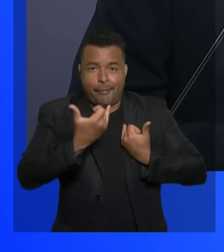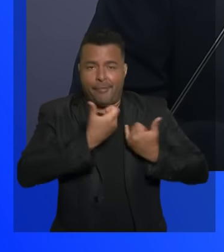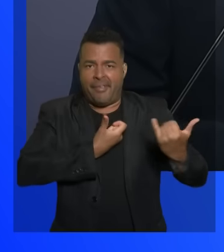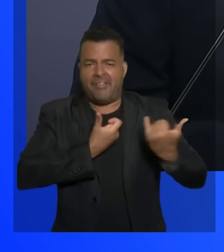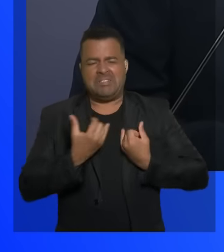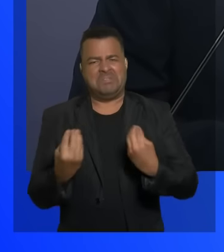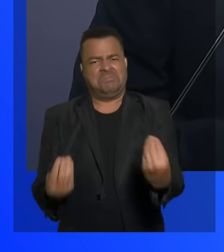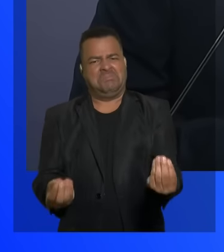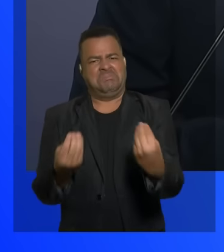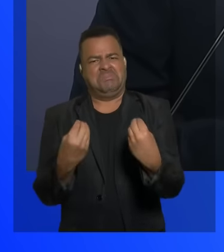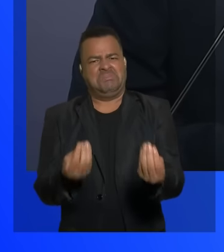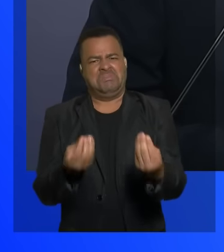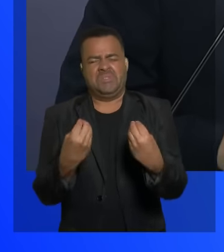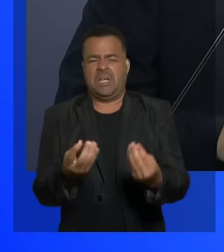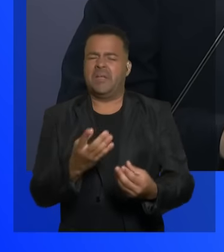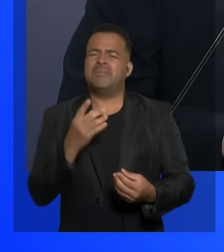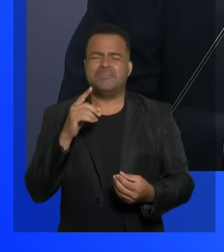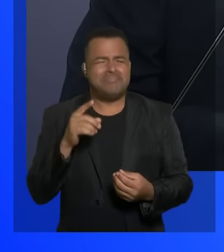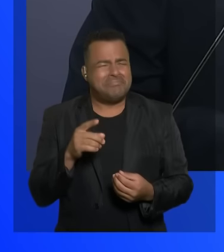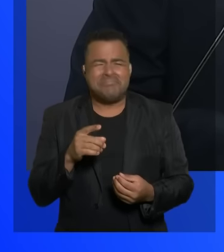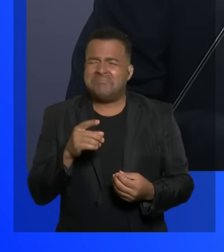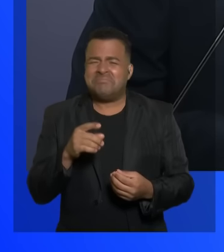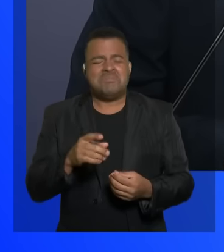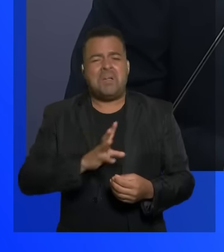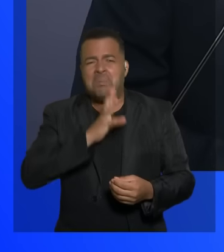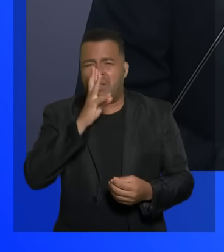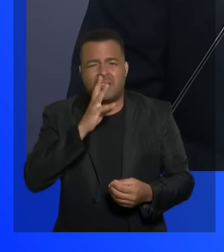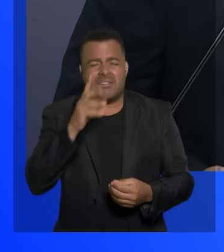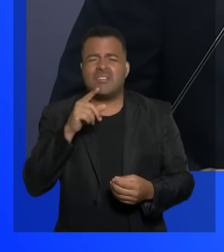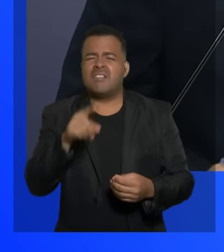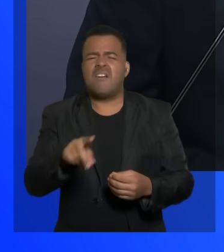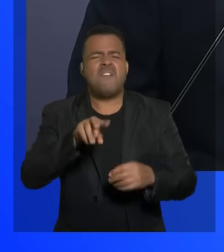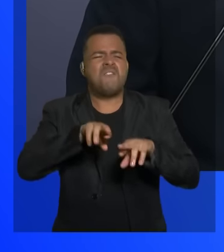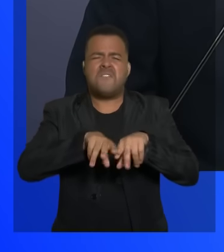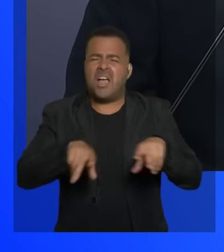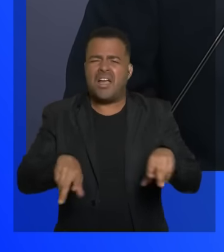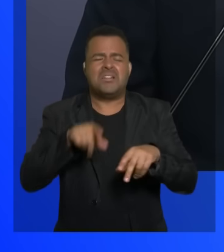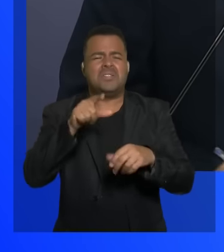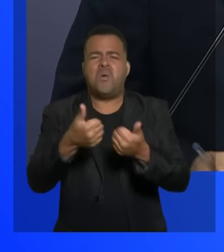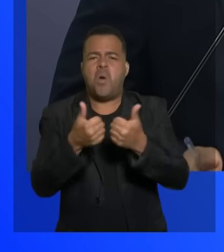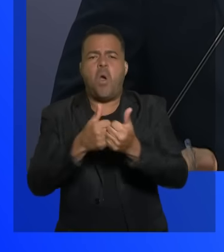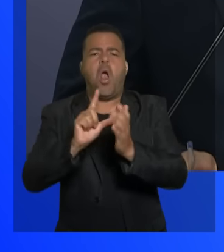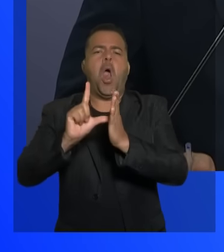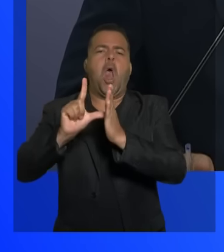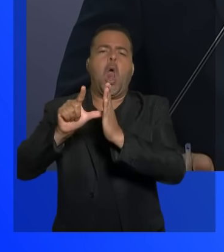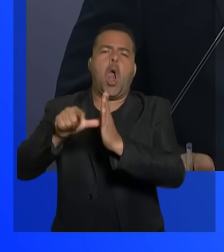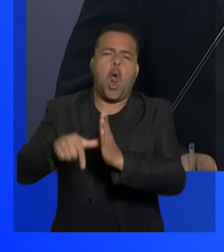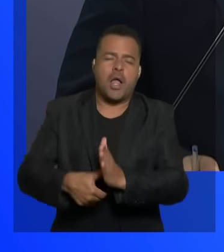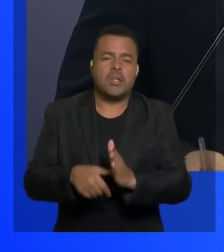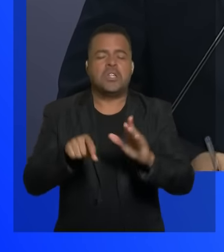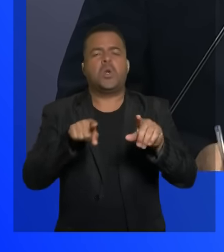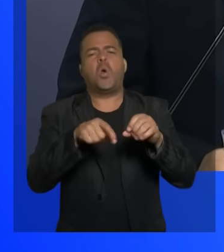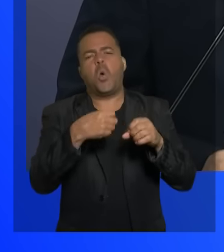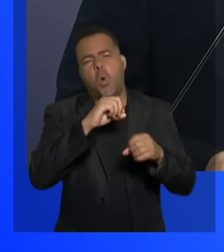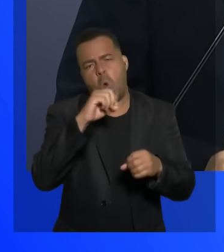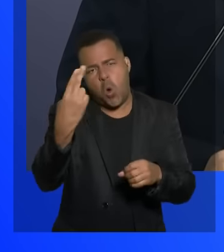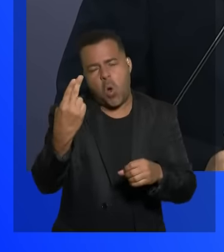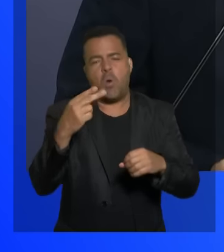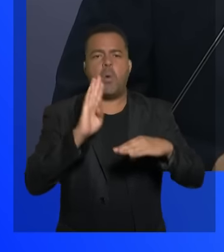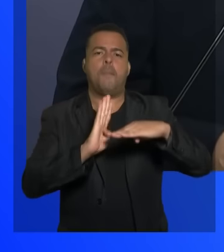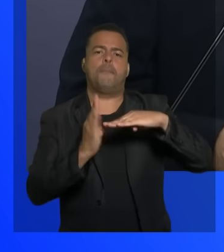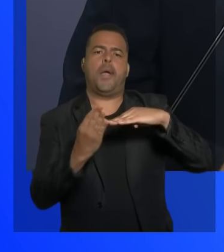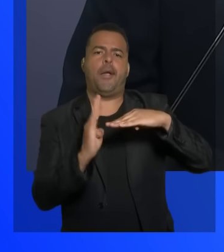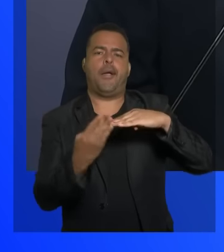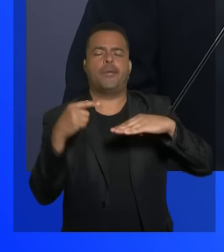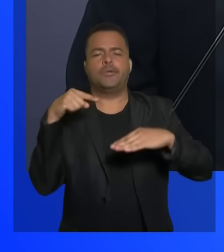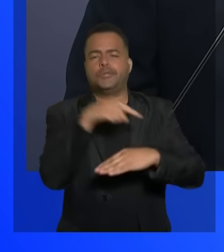linhas que não estão funcionando, tem atrasa demais. E Vitória da Conquista fez uma licitação